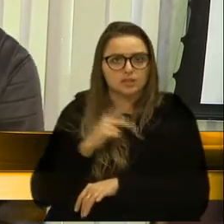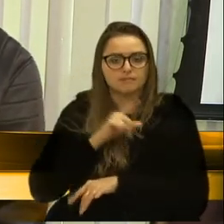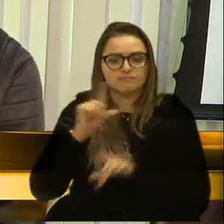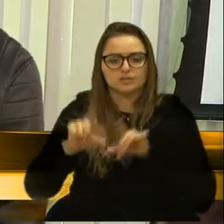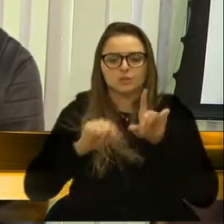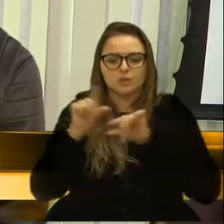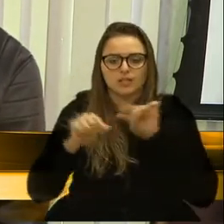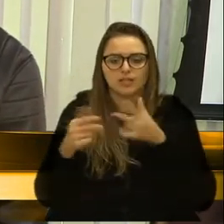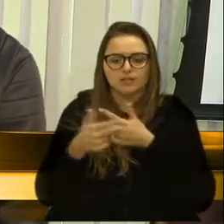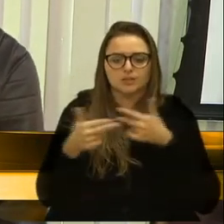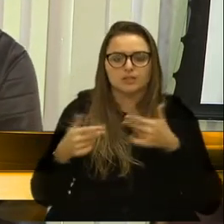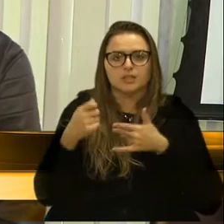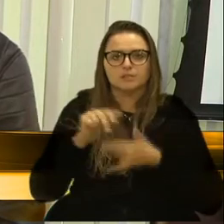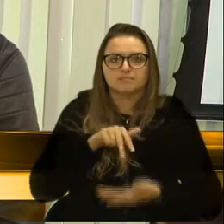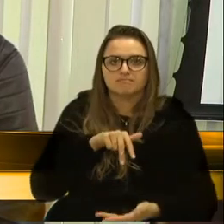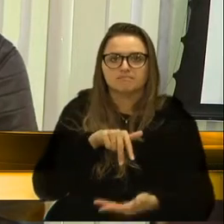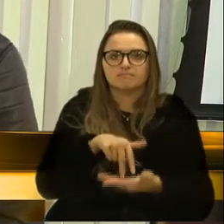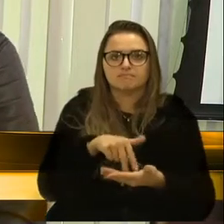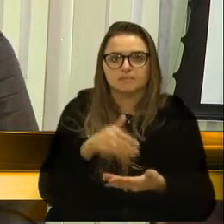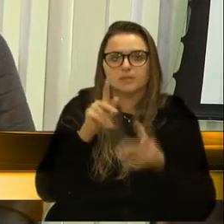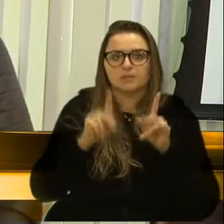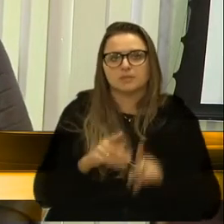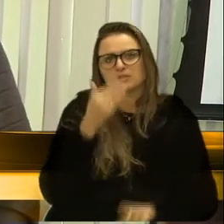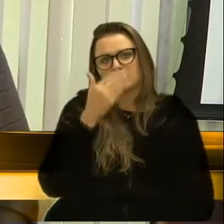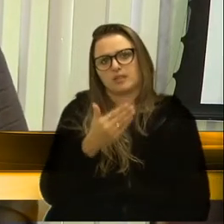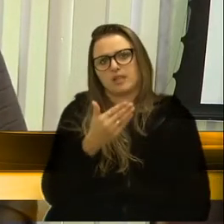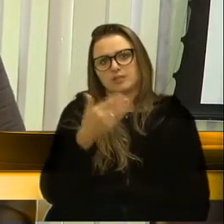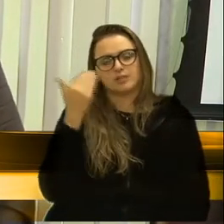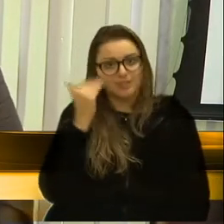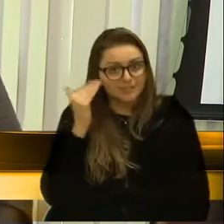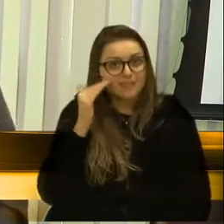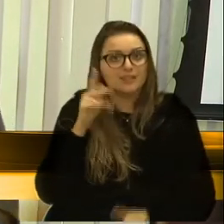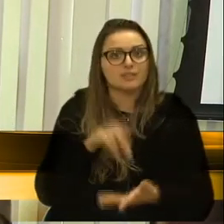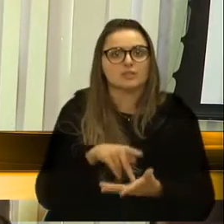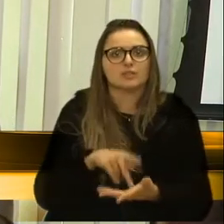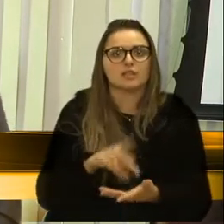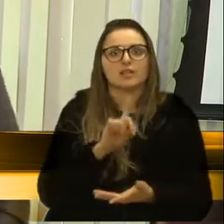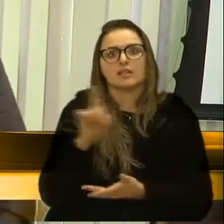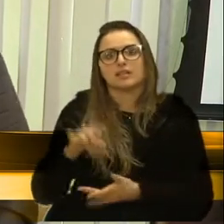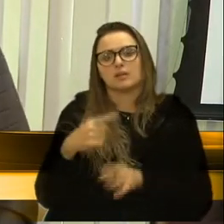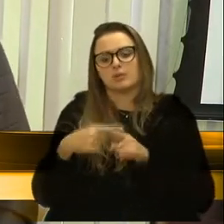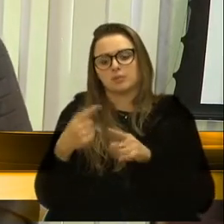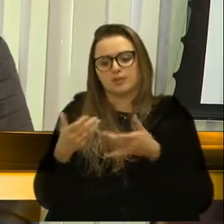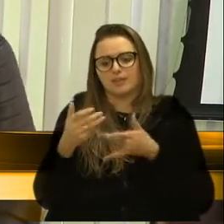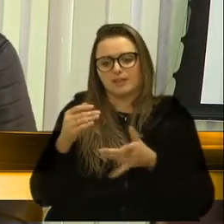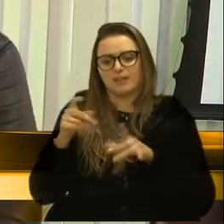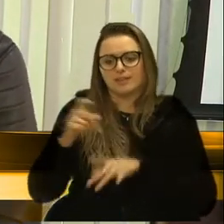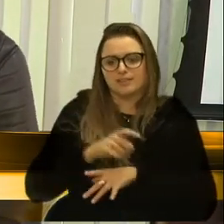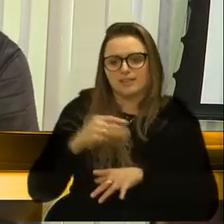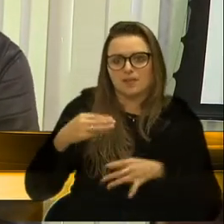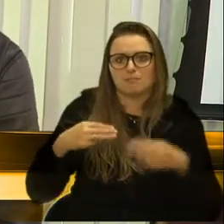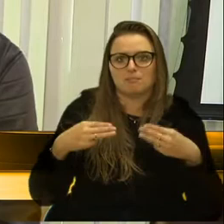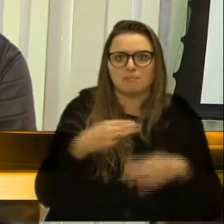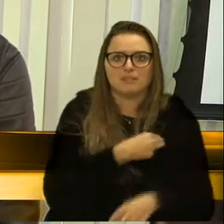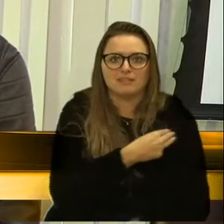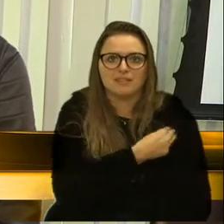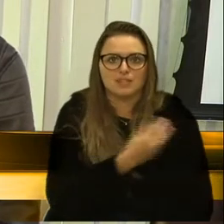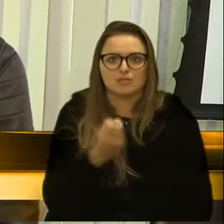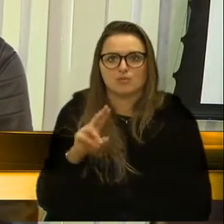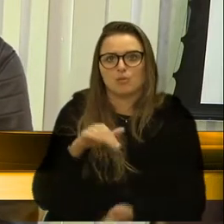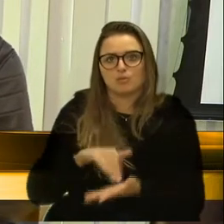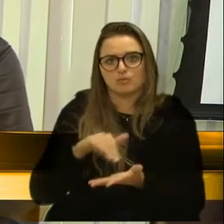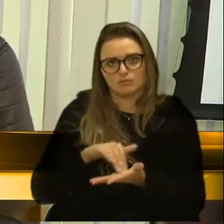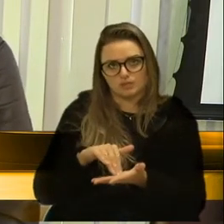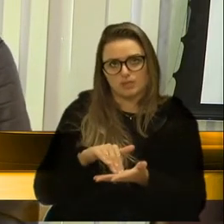têm que trazer alguém na frente que entenda. Mas não só uma pessoa que vem ali porque é seu secretário, que é seu ministro falar. que vem embasado